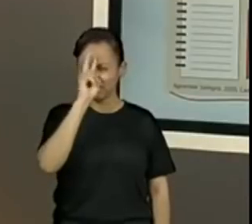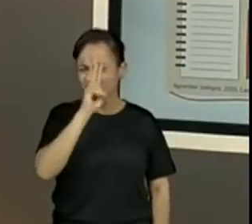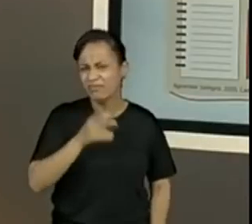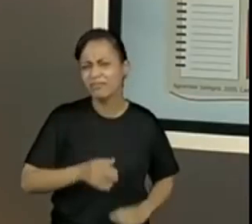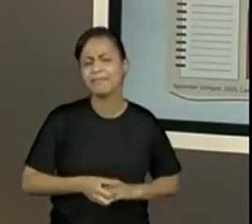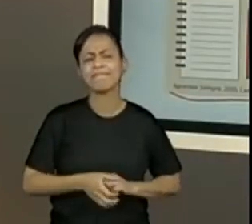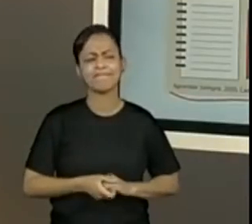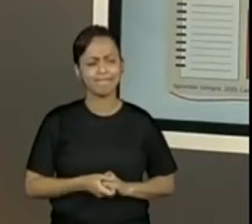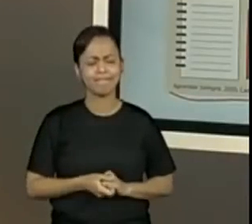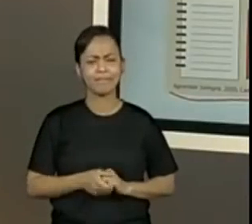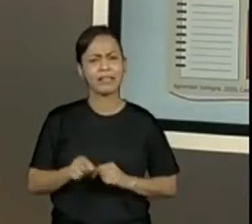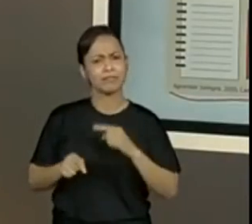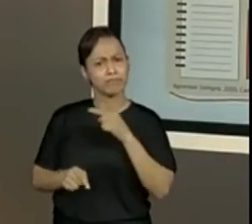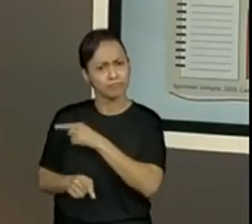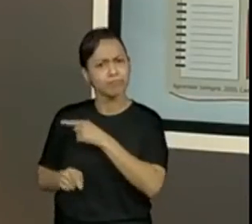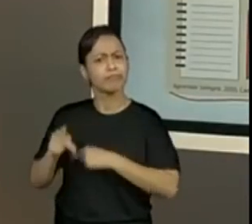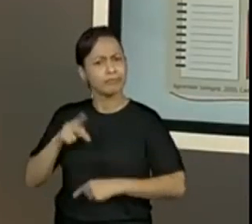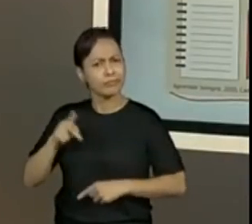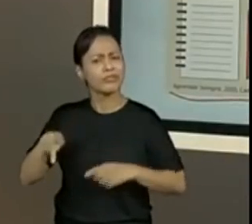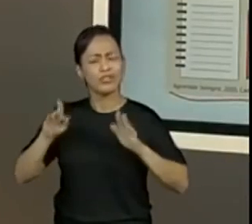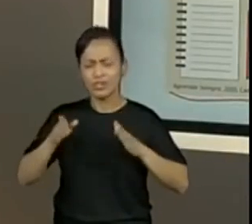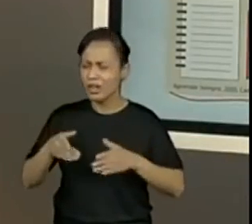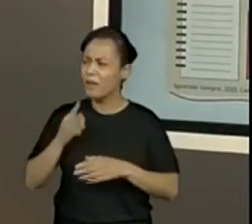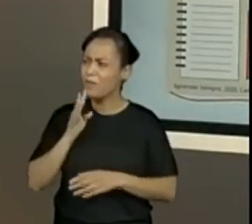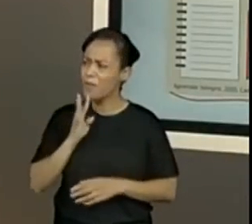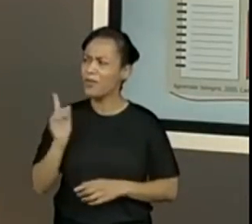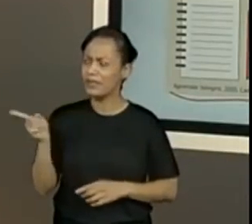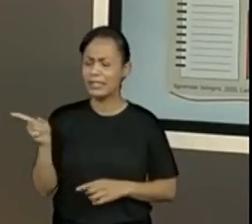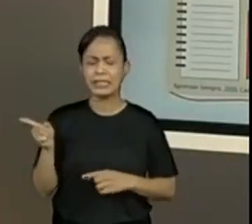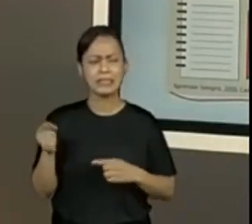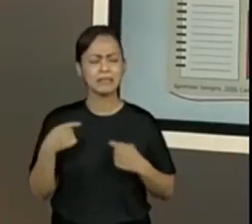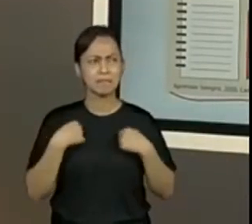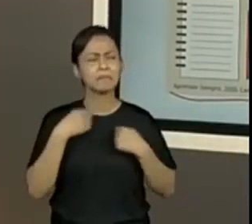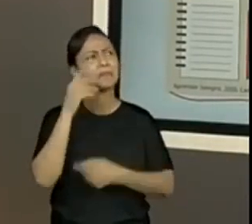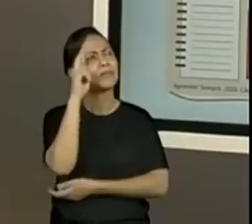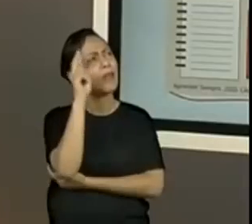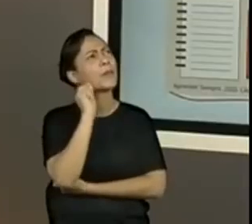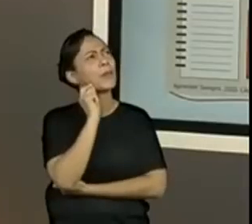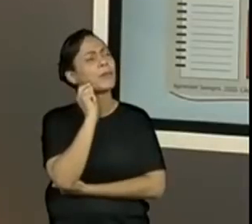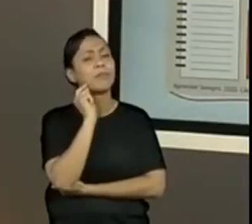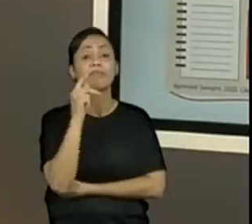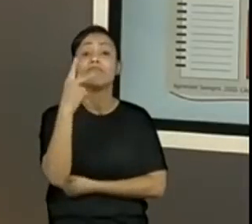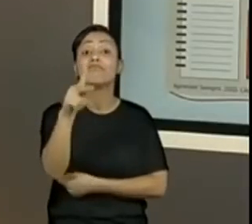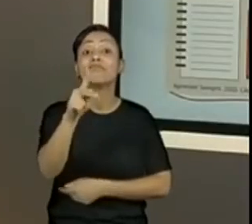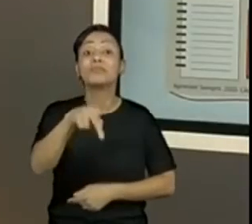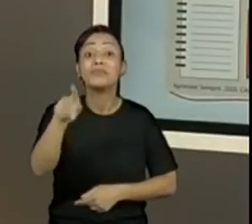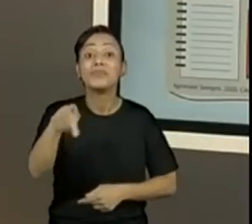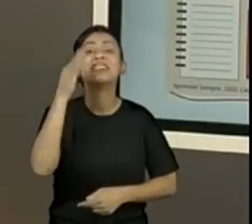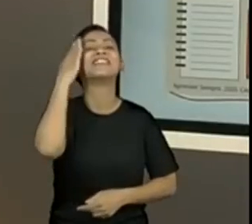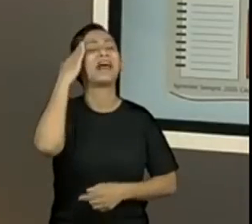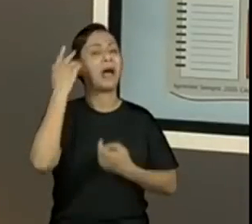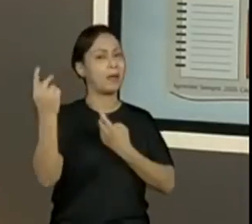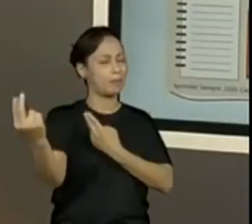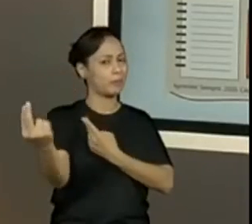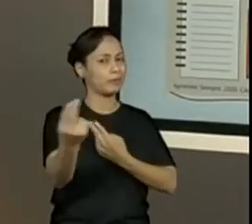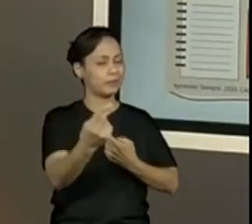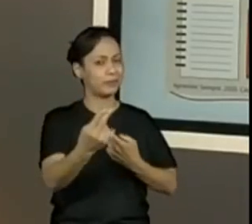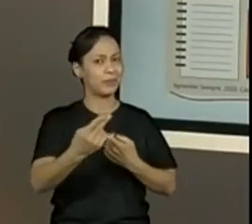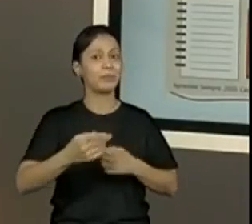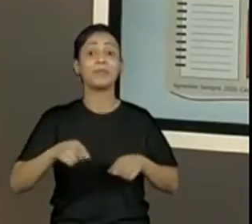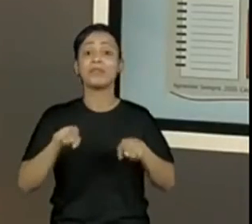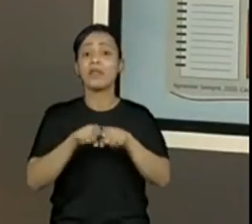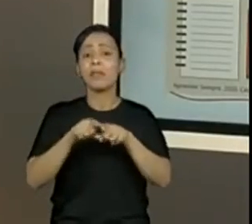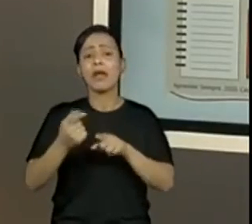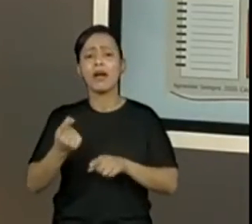acredito que a professora Kelly também já tenha momentos que, entre outros. E os professores de vocês também, né? Porque